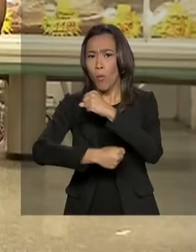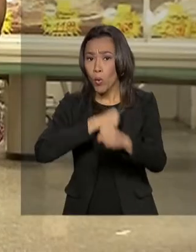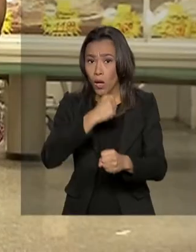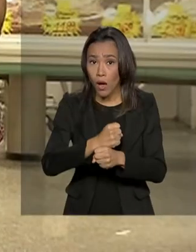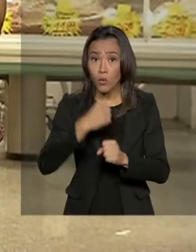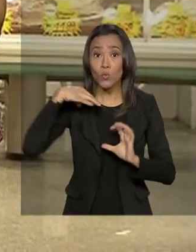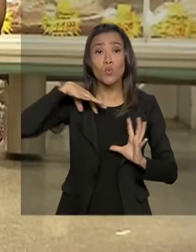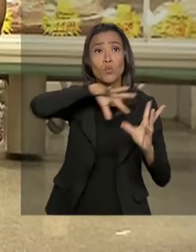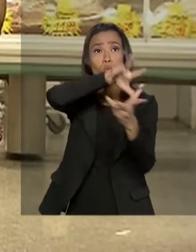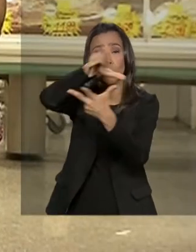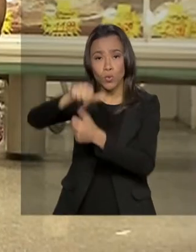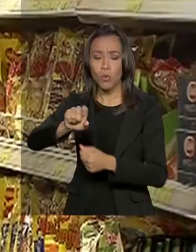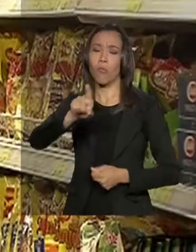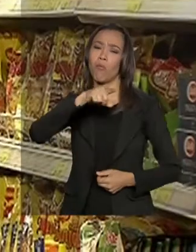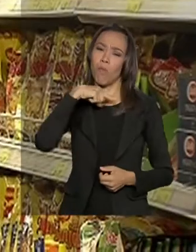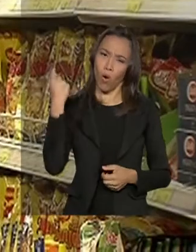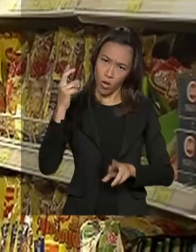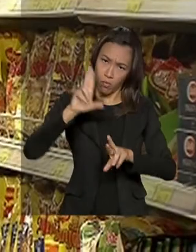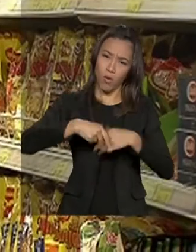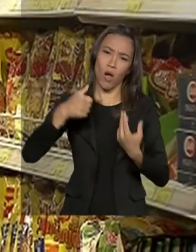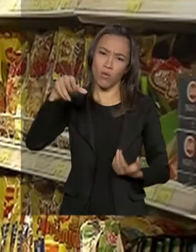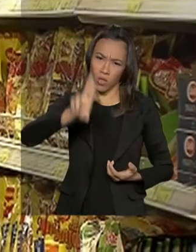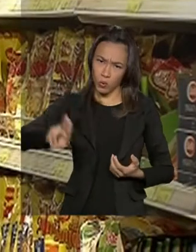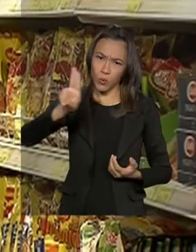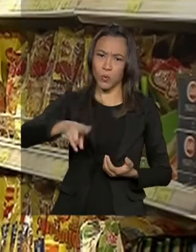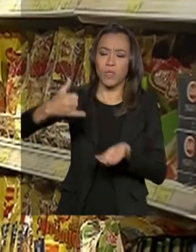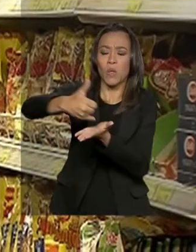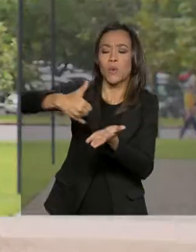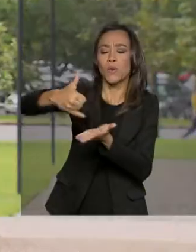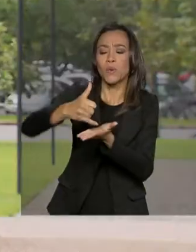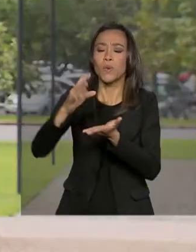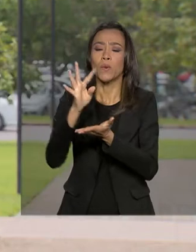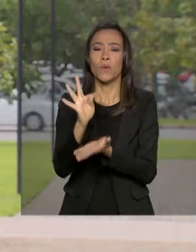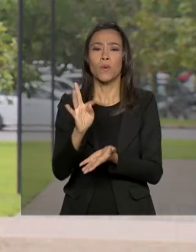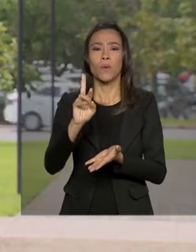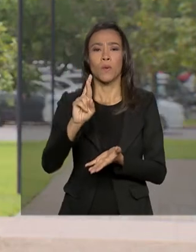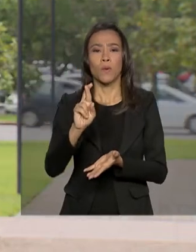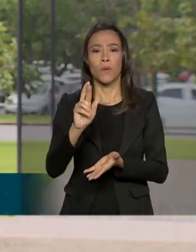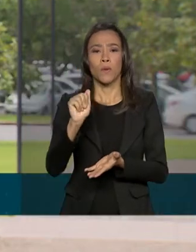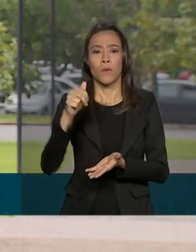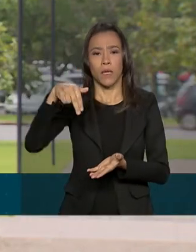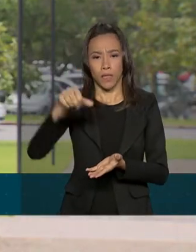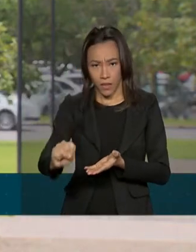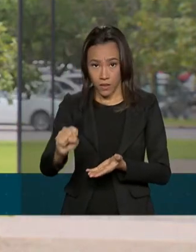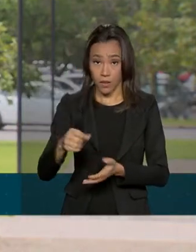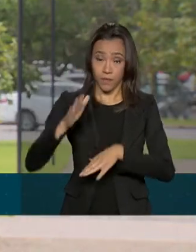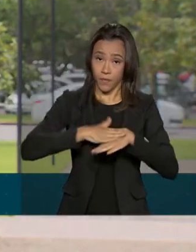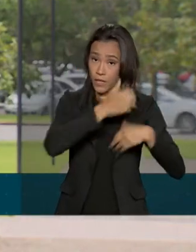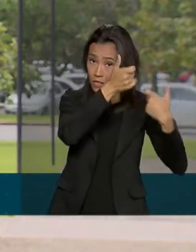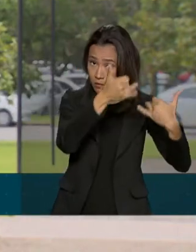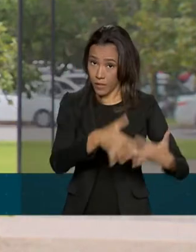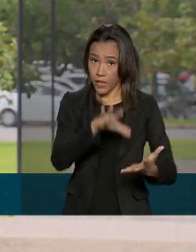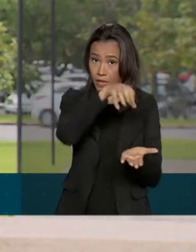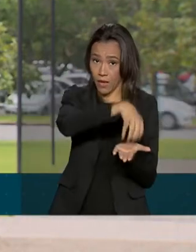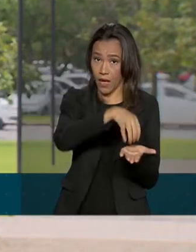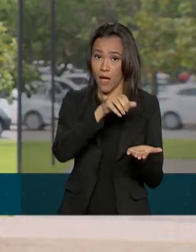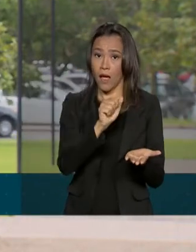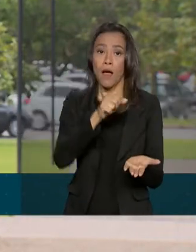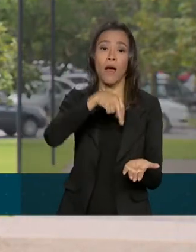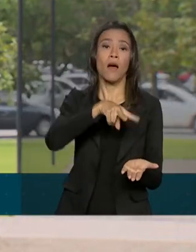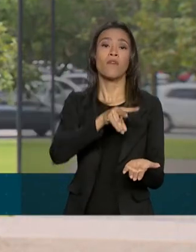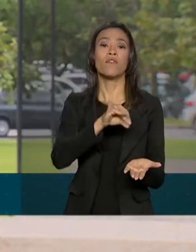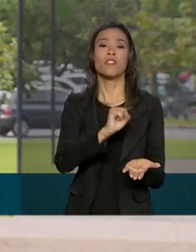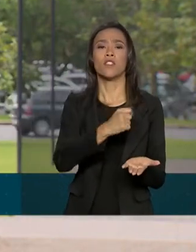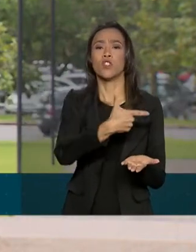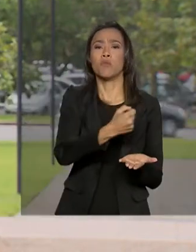por doenças associadas ao uso de gordura trans. De acordo com a resolução da Anvisa, em 2021, a